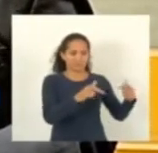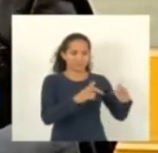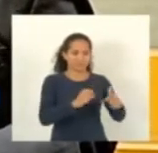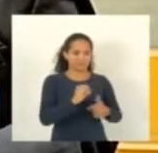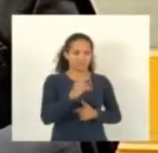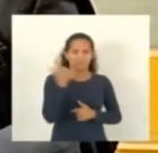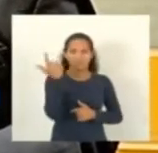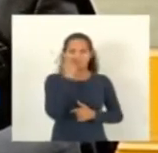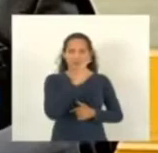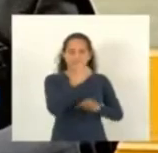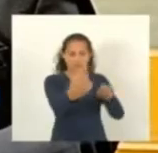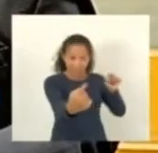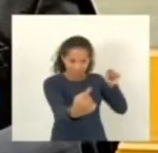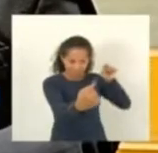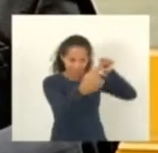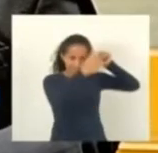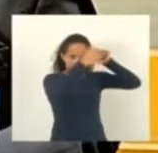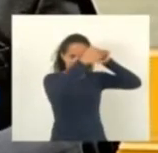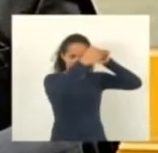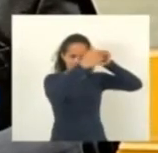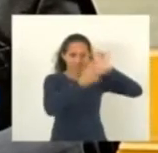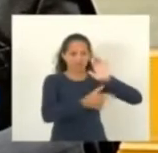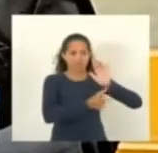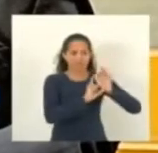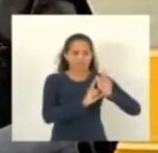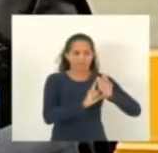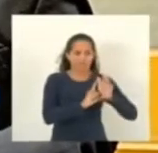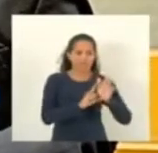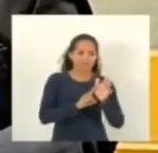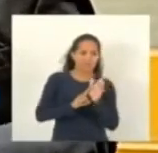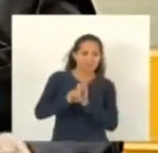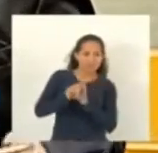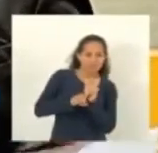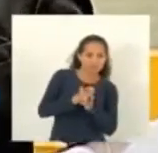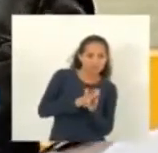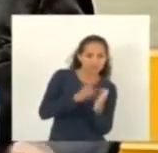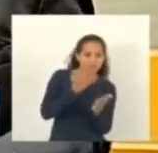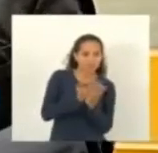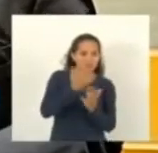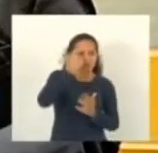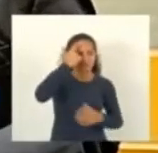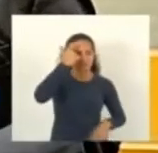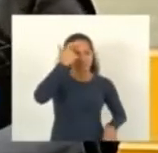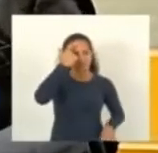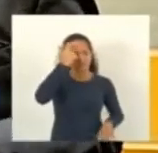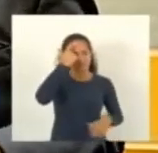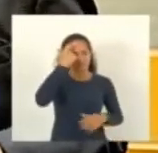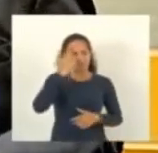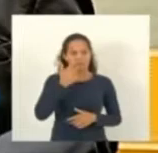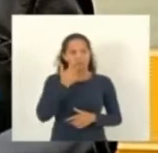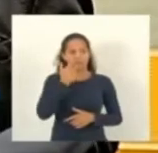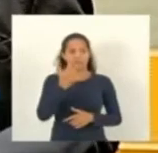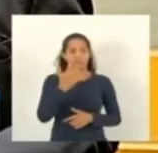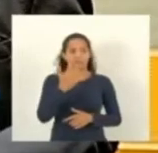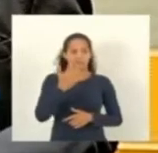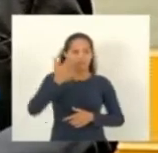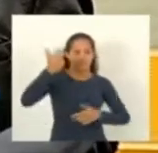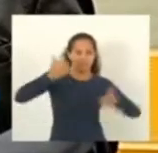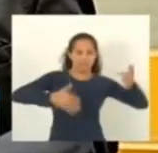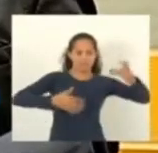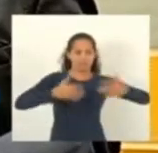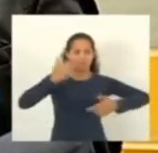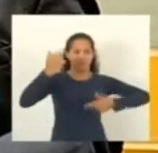telepatia, ele teria feito um estudo de telepatia do que eu estava pensando e que eu ia dar um belo relato